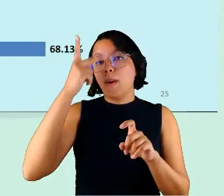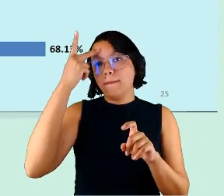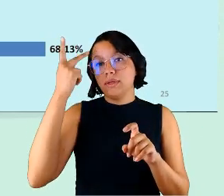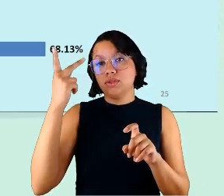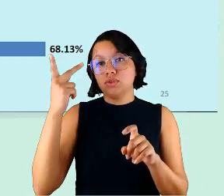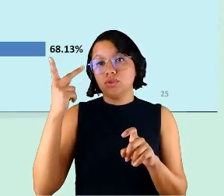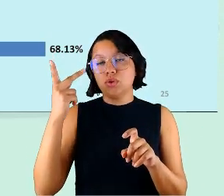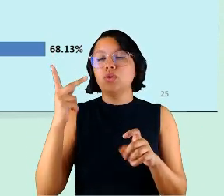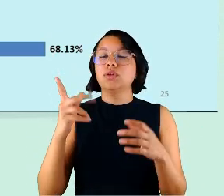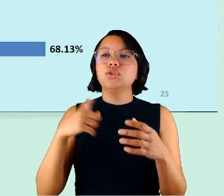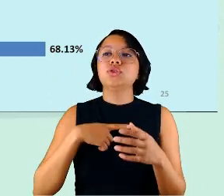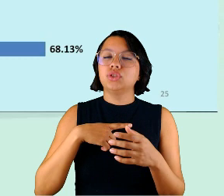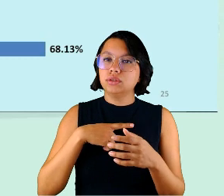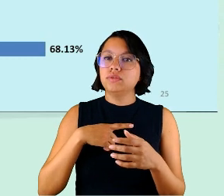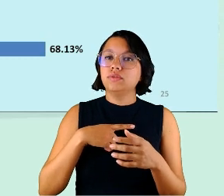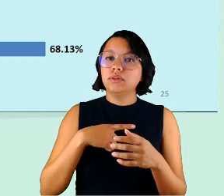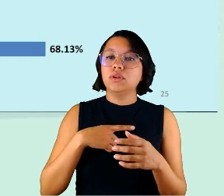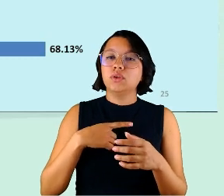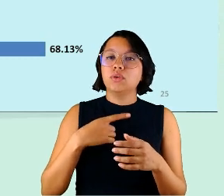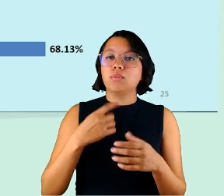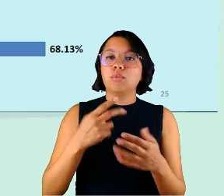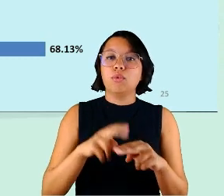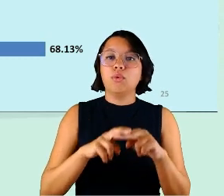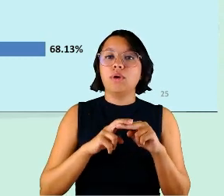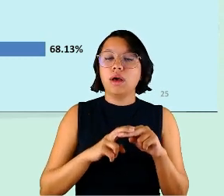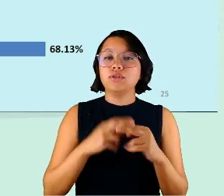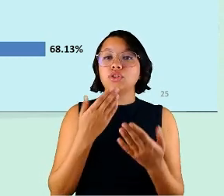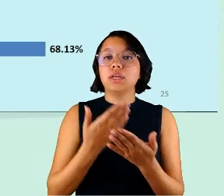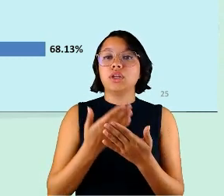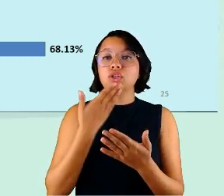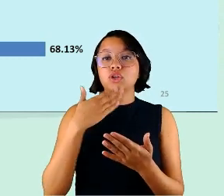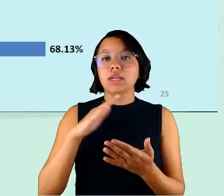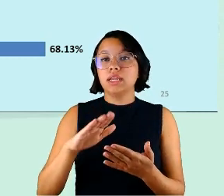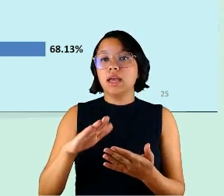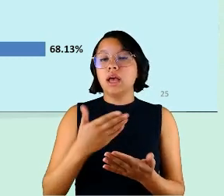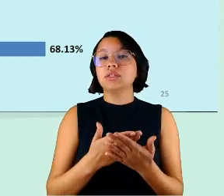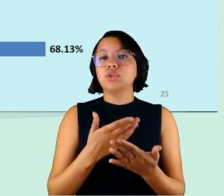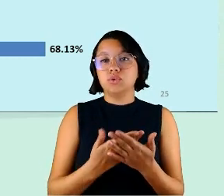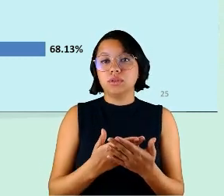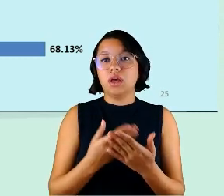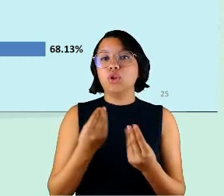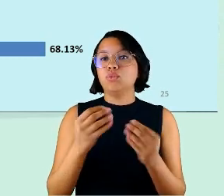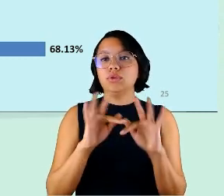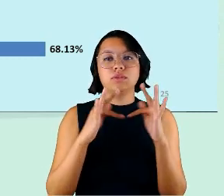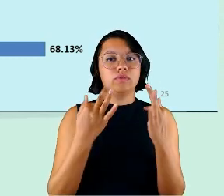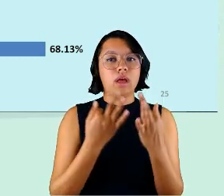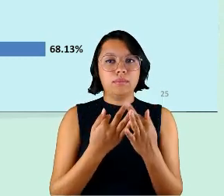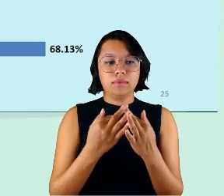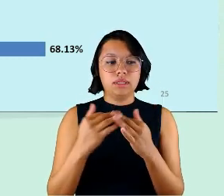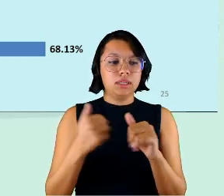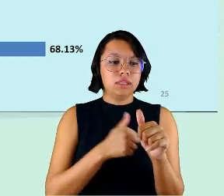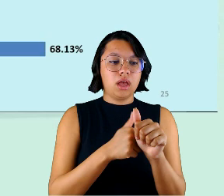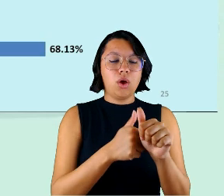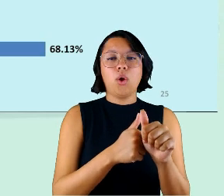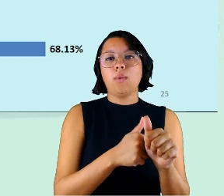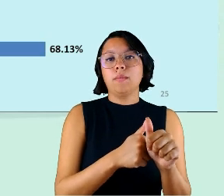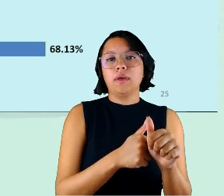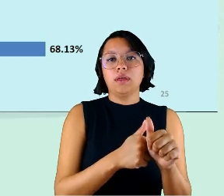nós tínhamos notícias nessa organização de que havia muitas famílias tendo que acompanhar a